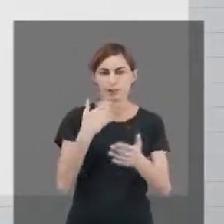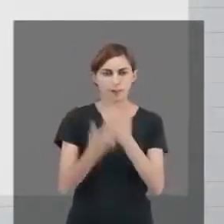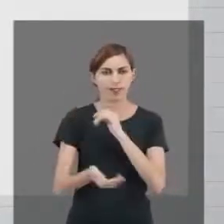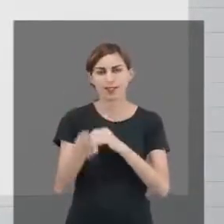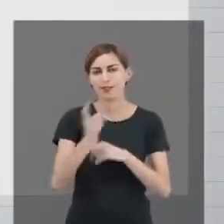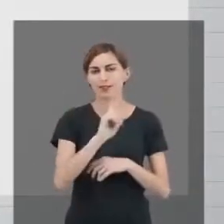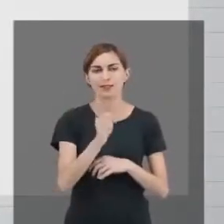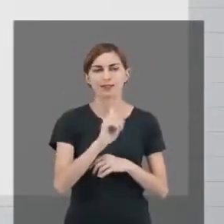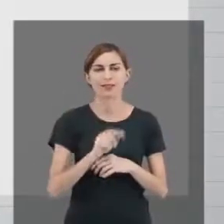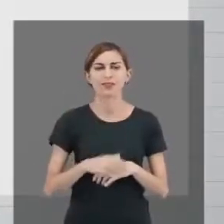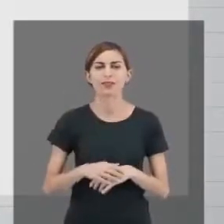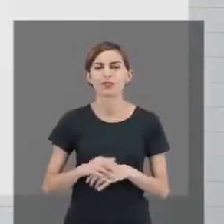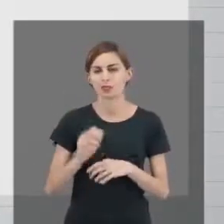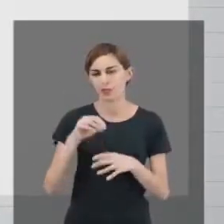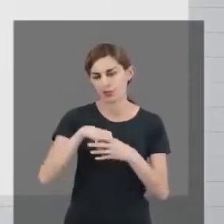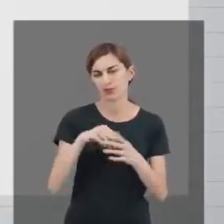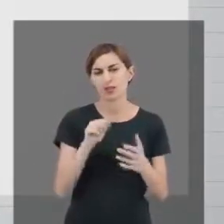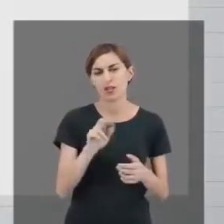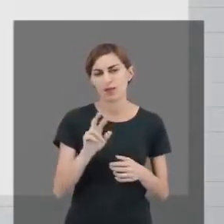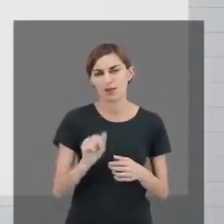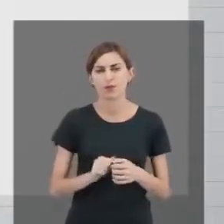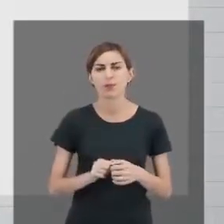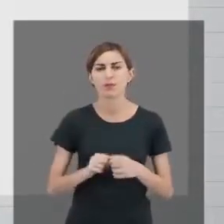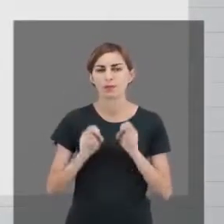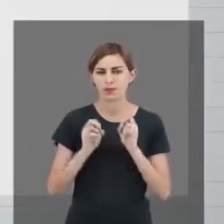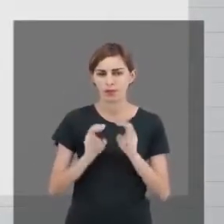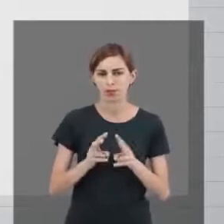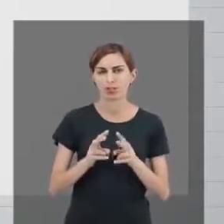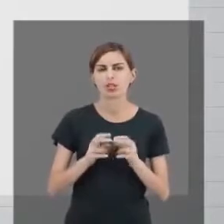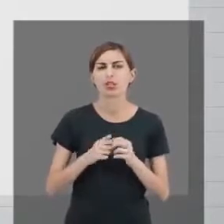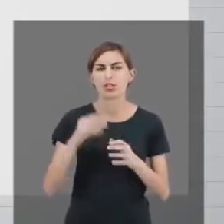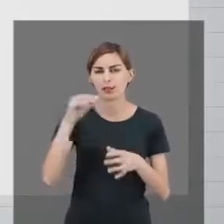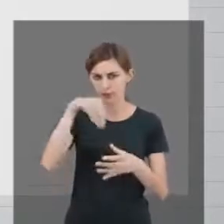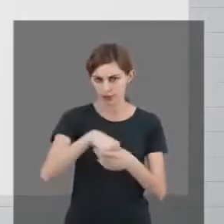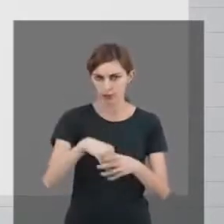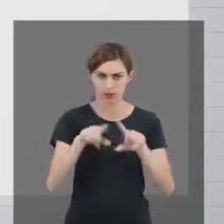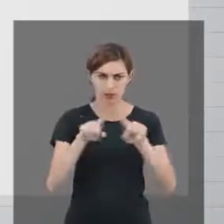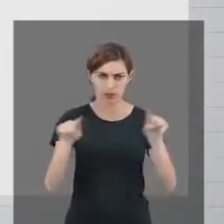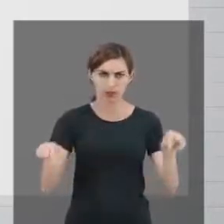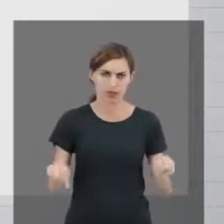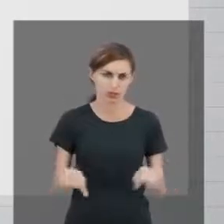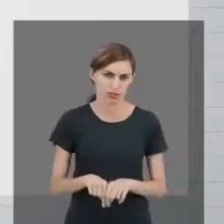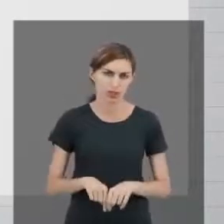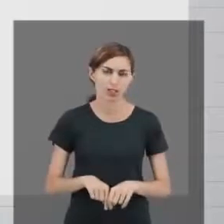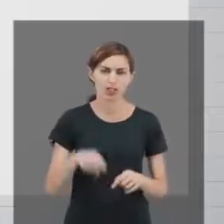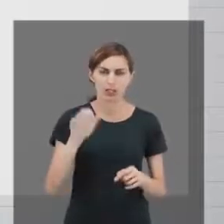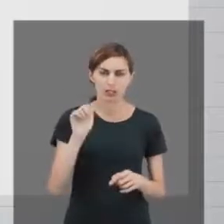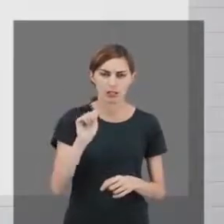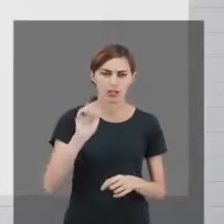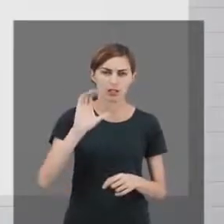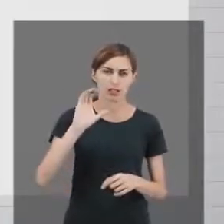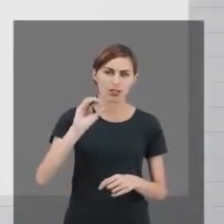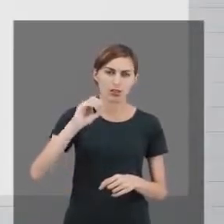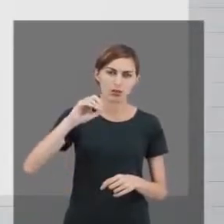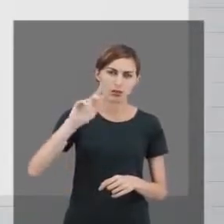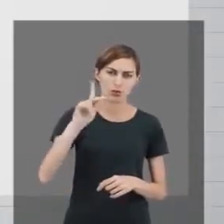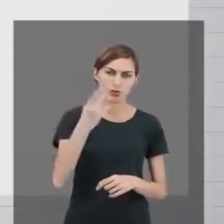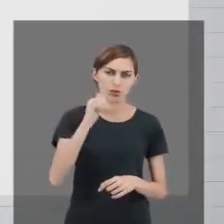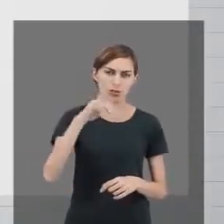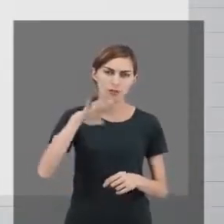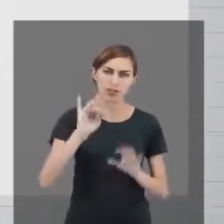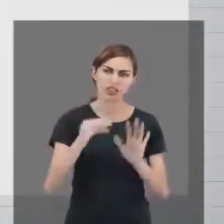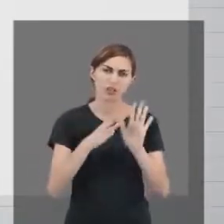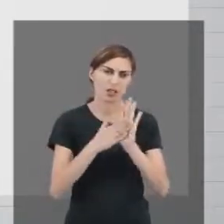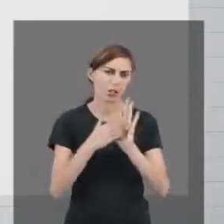perder dentro do Ava da Z. Tá ok? Gente, aqui dentro da sala de acolhimento, você tem matriz curricular em todos os